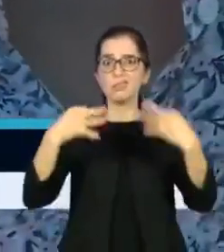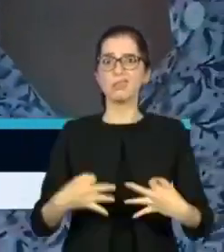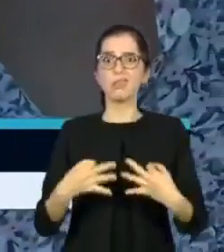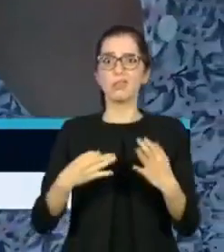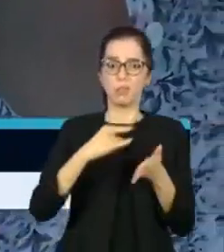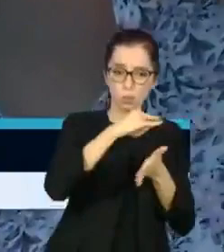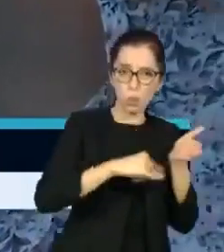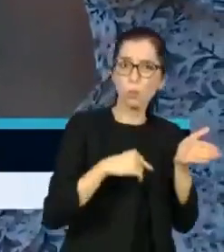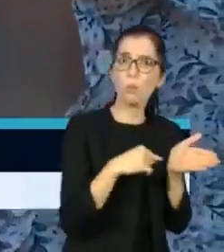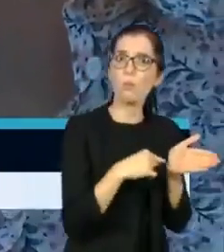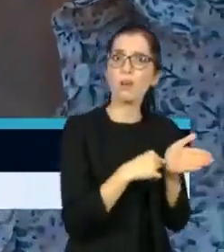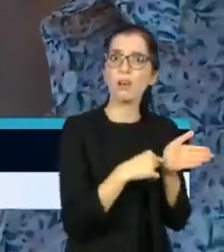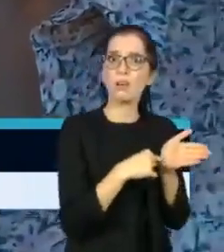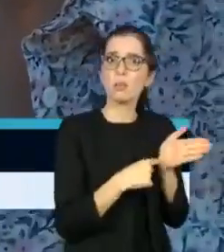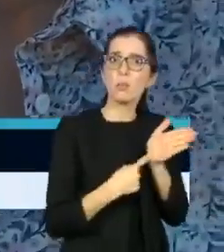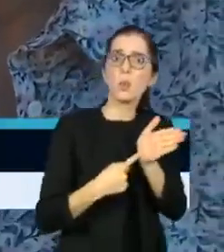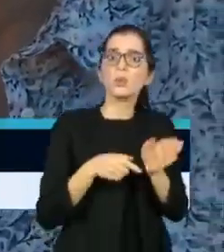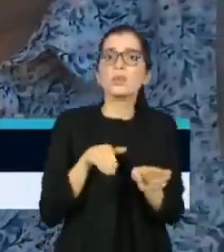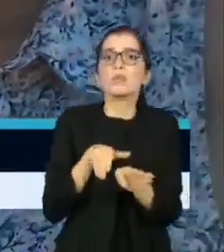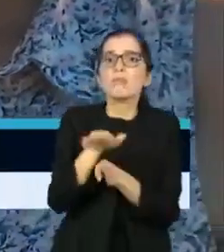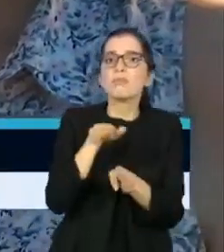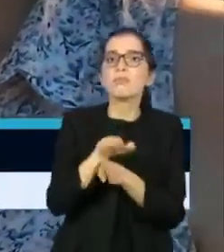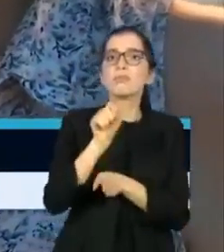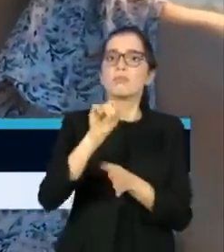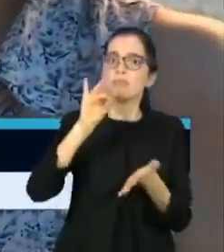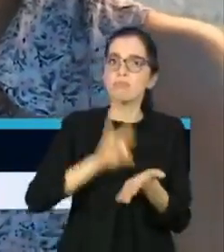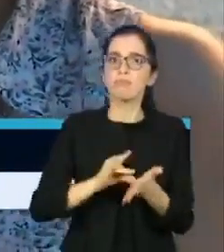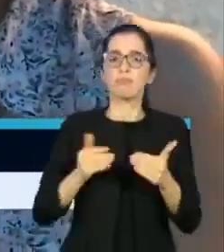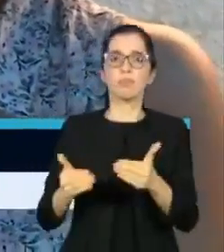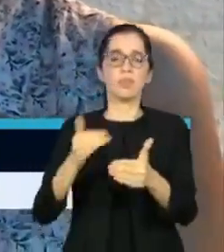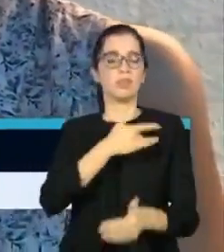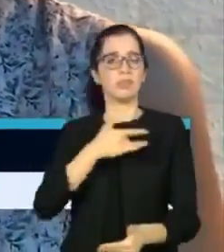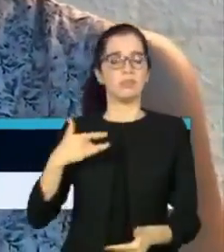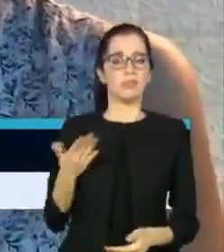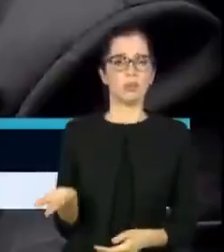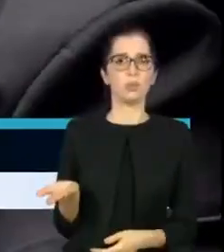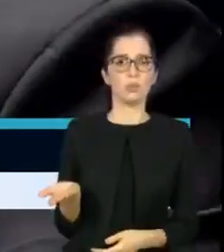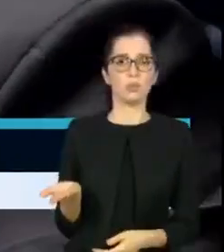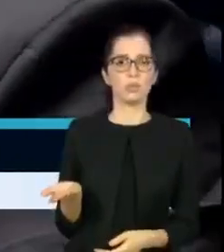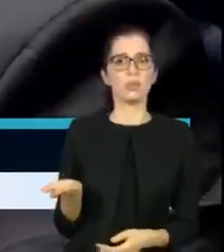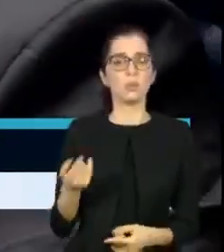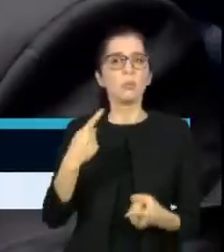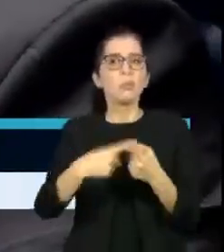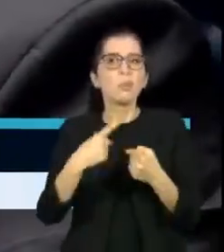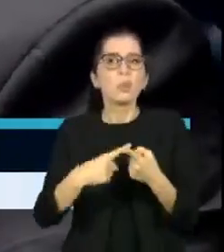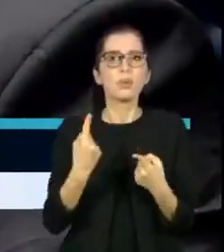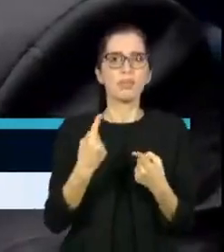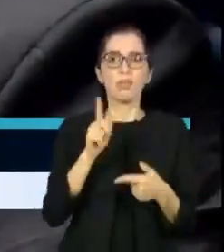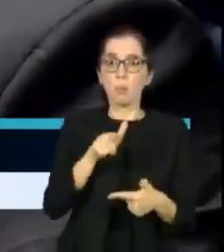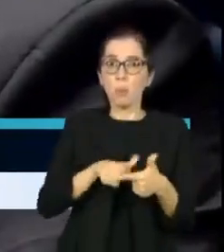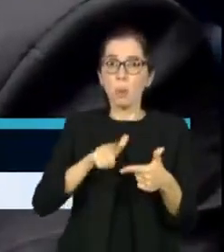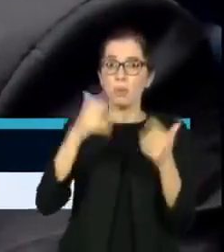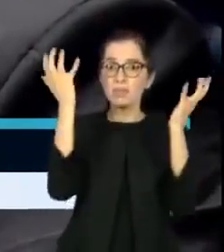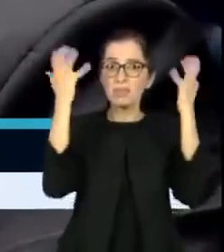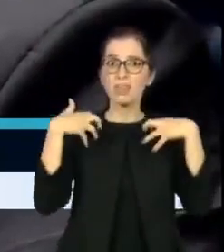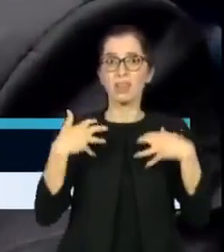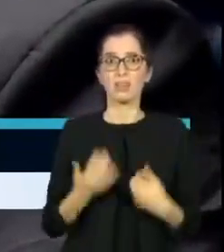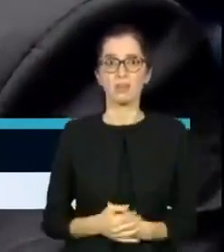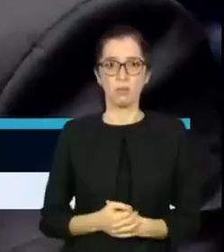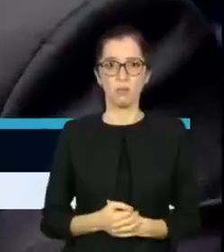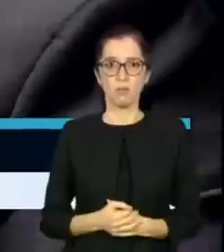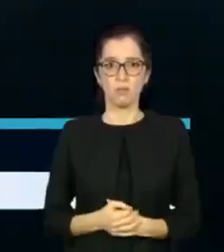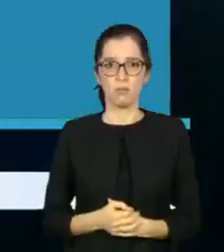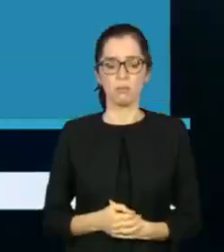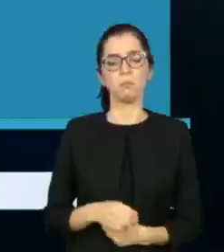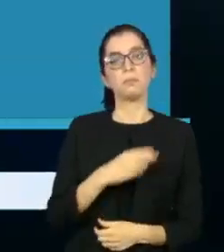orientação oficial do Ministério da Saúde que um caso tão delicado requer. Na sexta-feira o ministro Eduardo Pazuello disse que